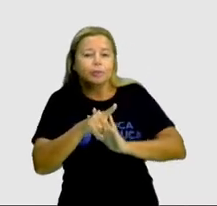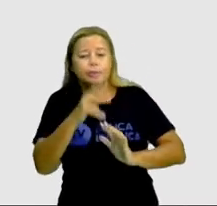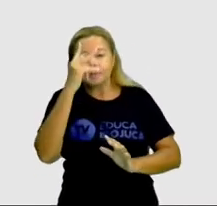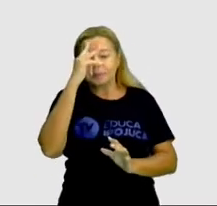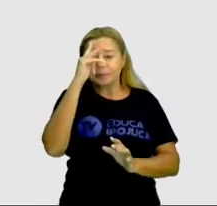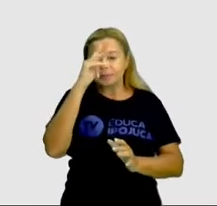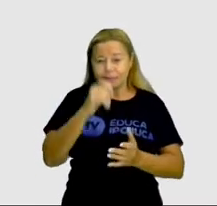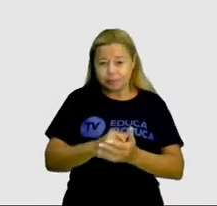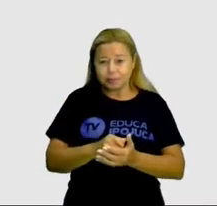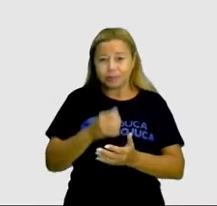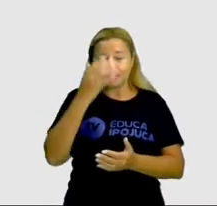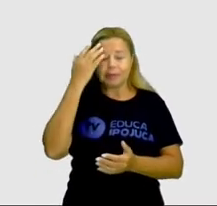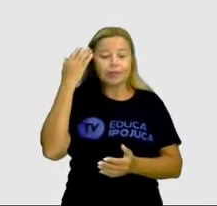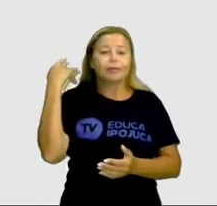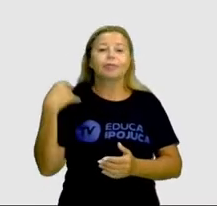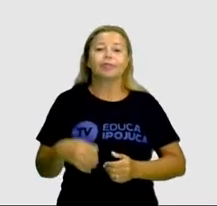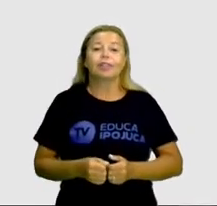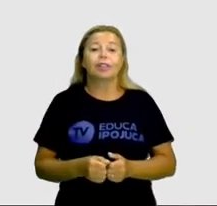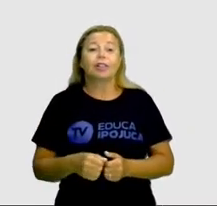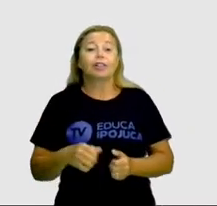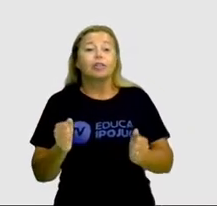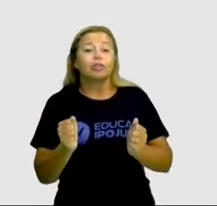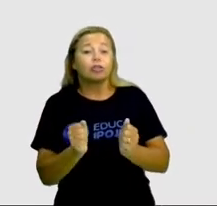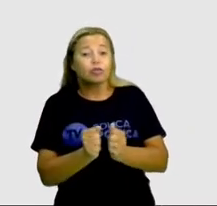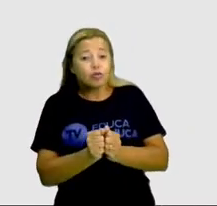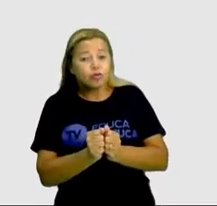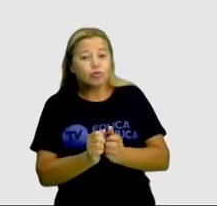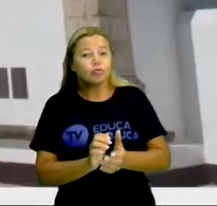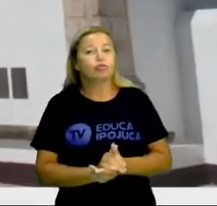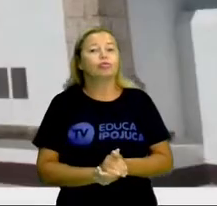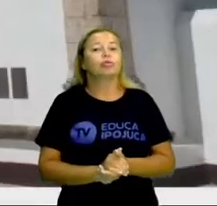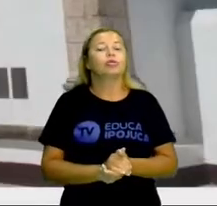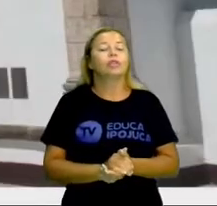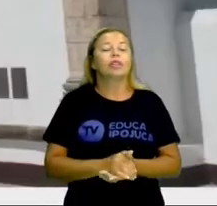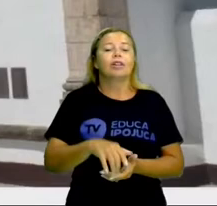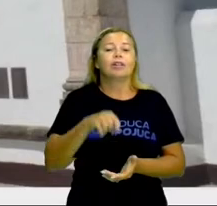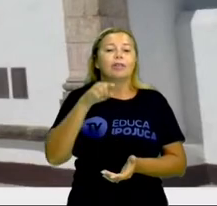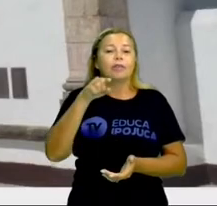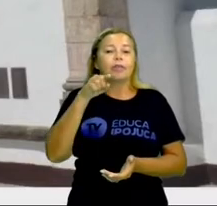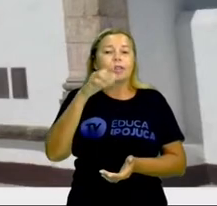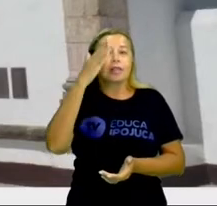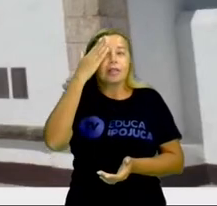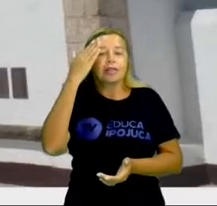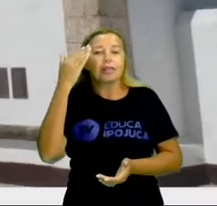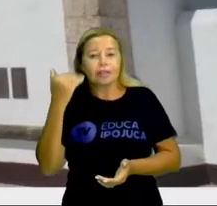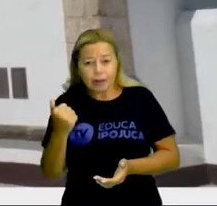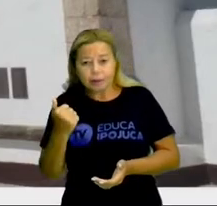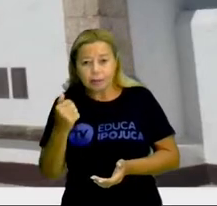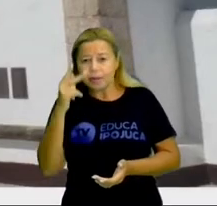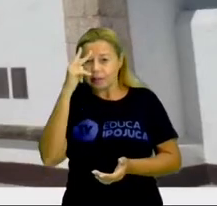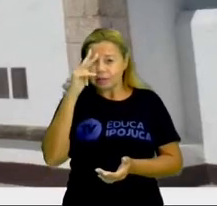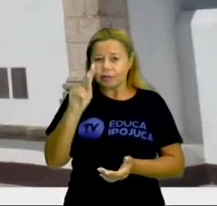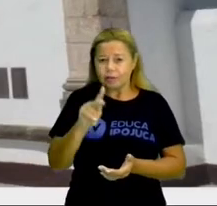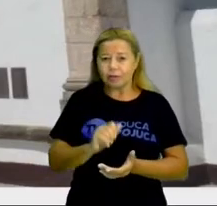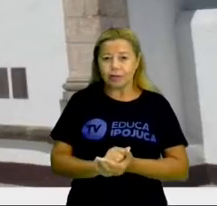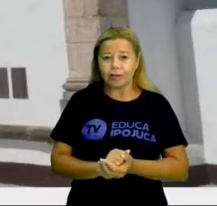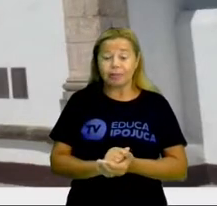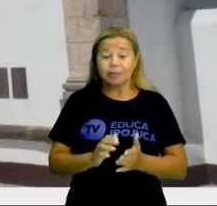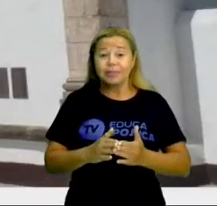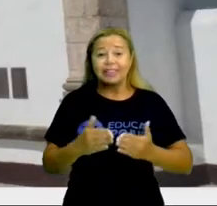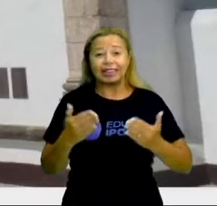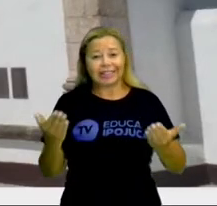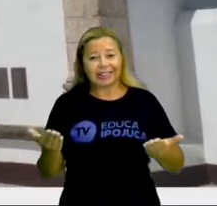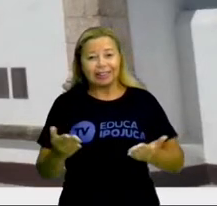misturada. E quero saber se vocês estão afiados no conhecimento. Primeiro, estamos aqui em